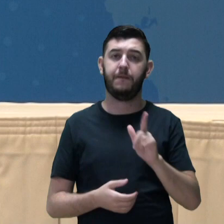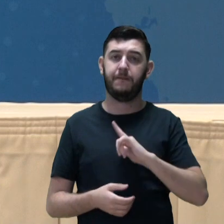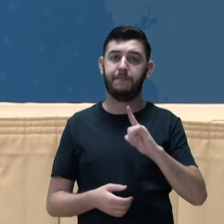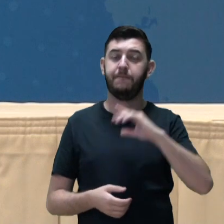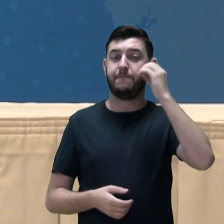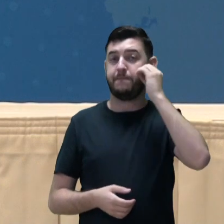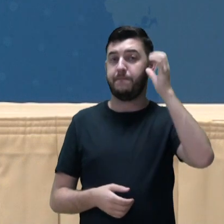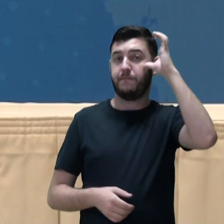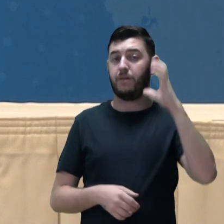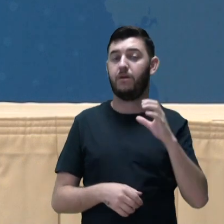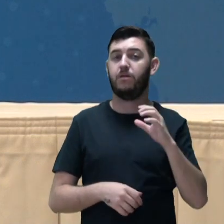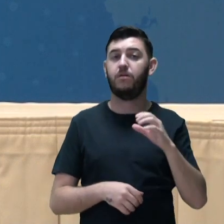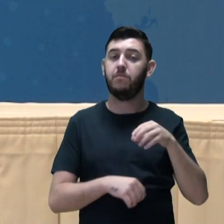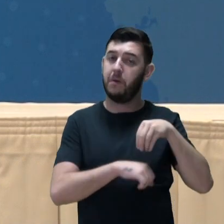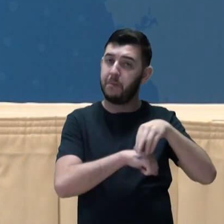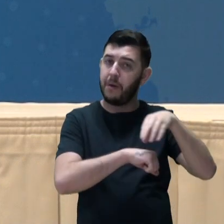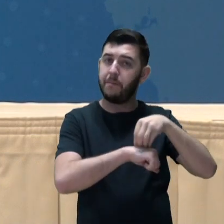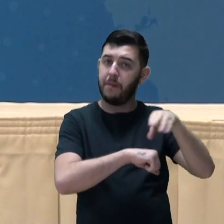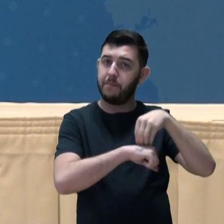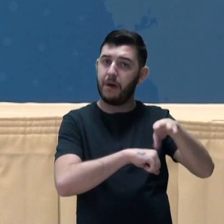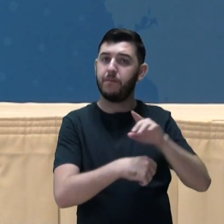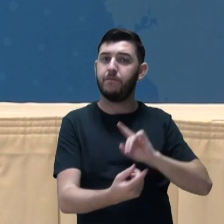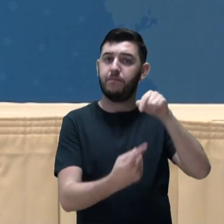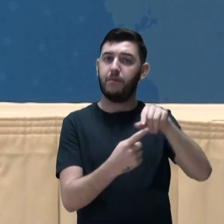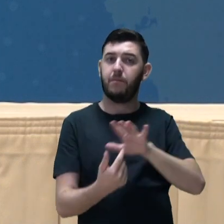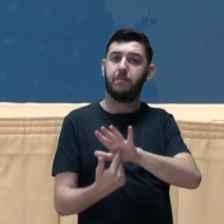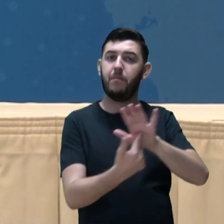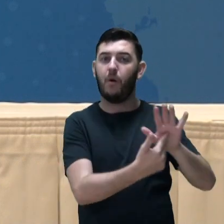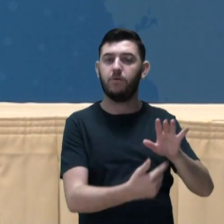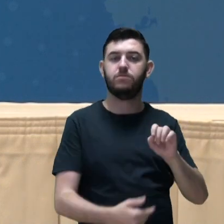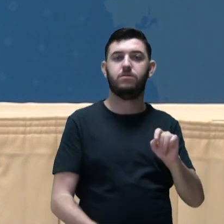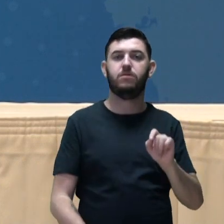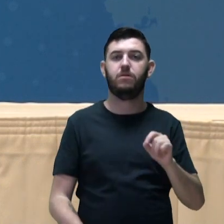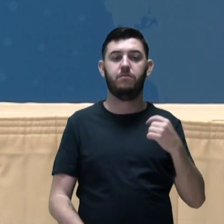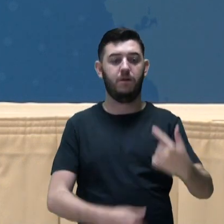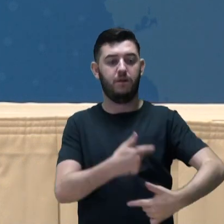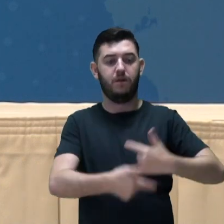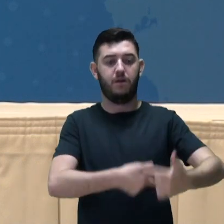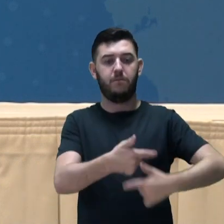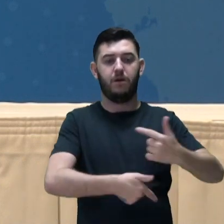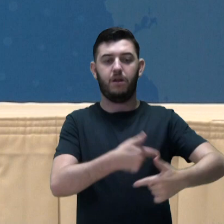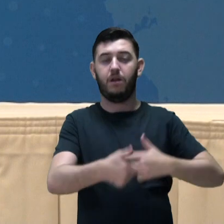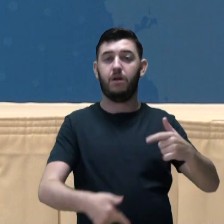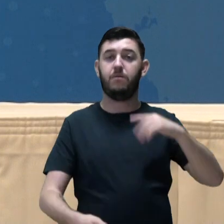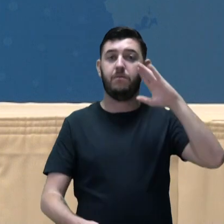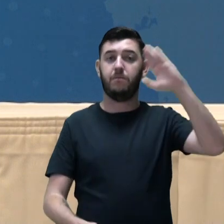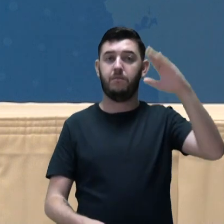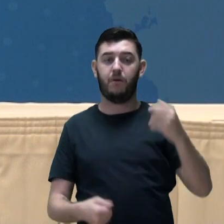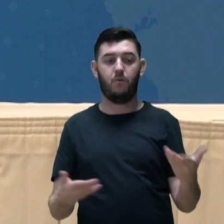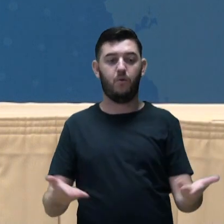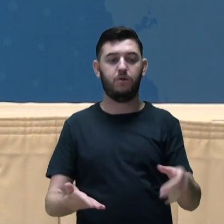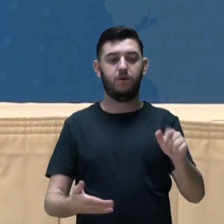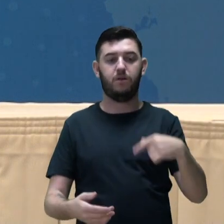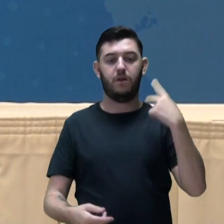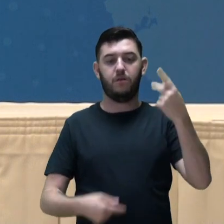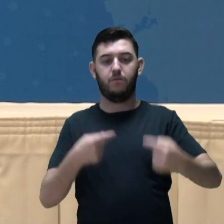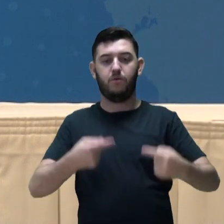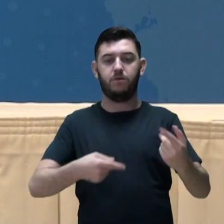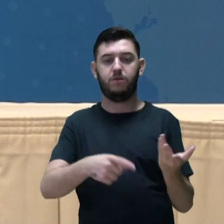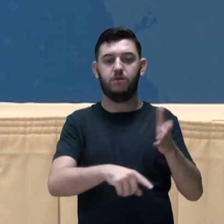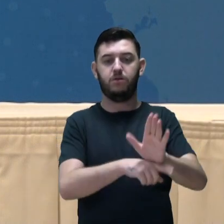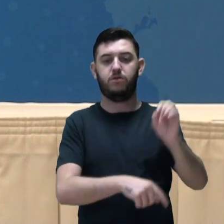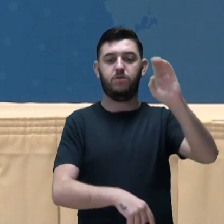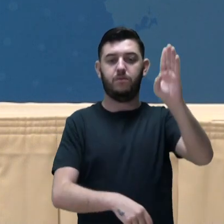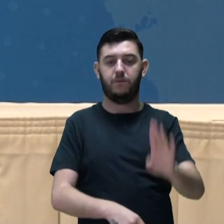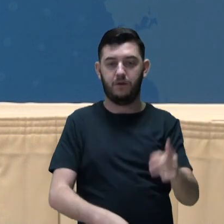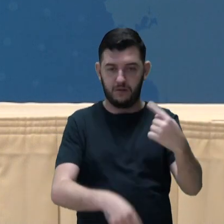levar conhecimento também é importante para mostrar que, para trabalhar um componente central hoje nas políticas de desenvolvimento do